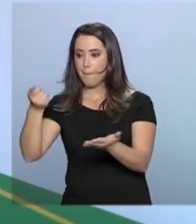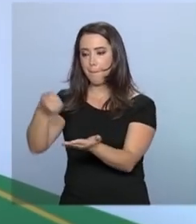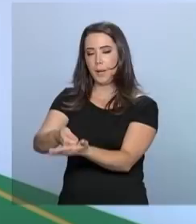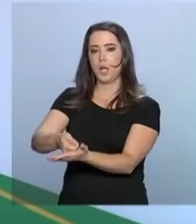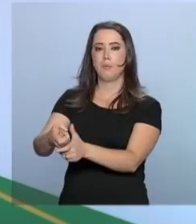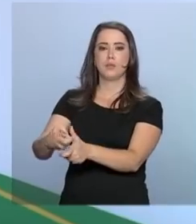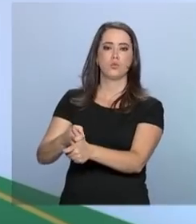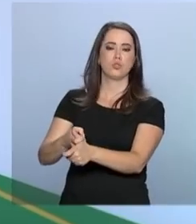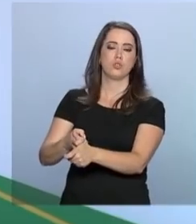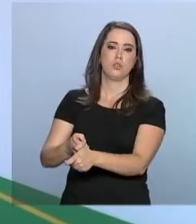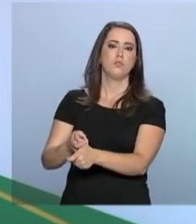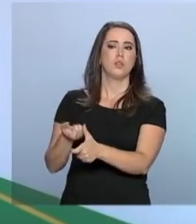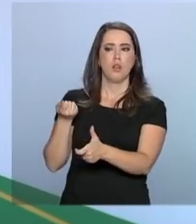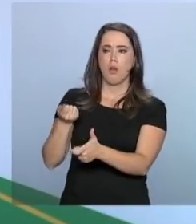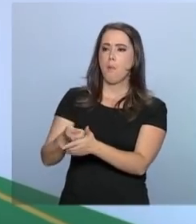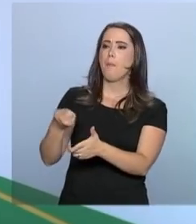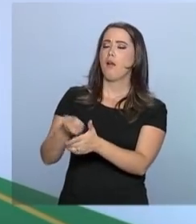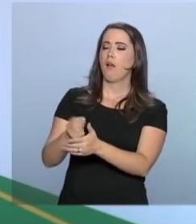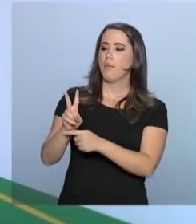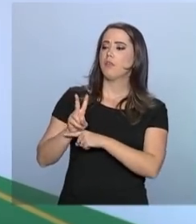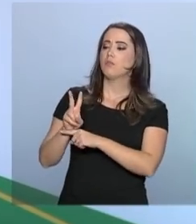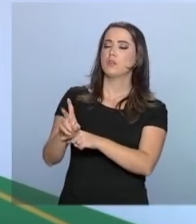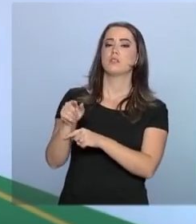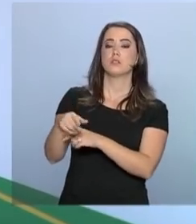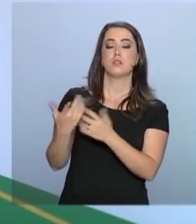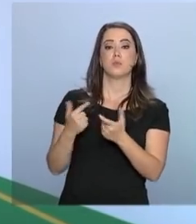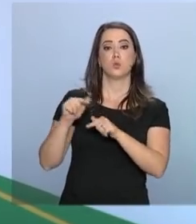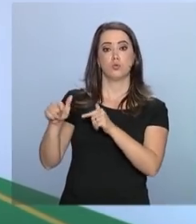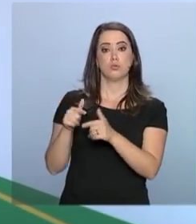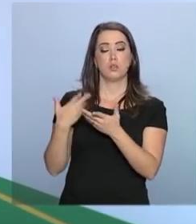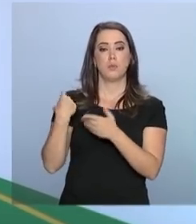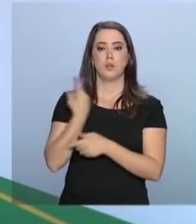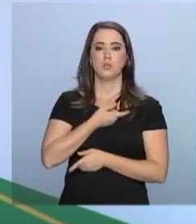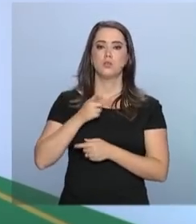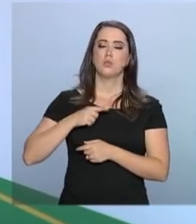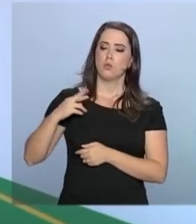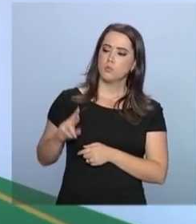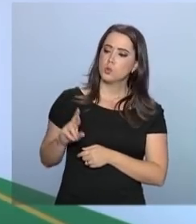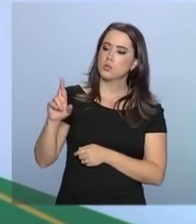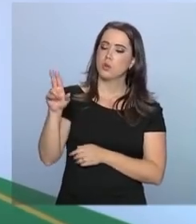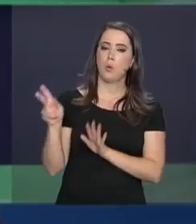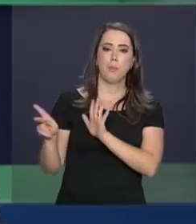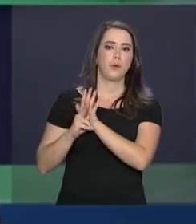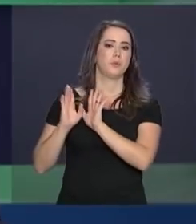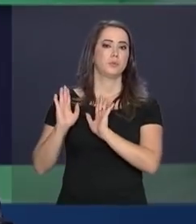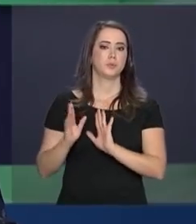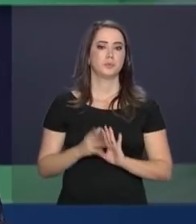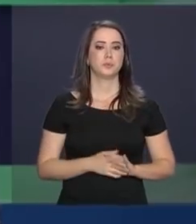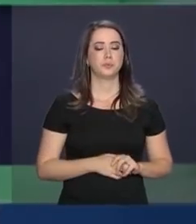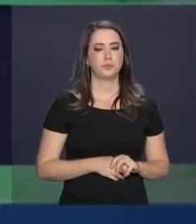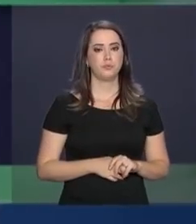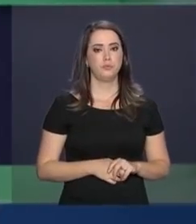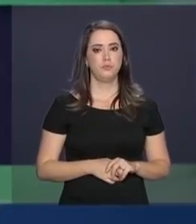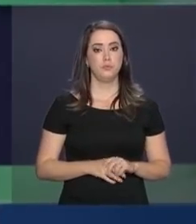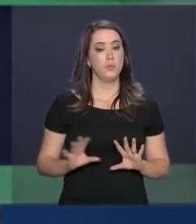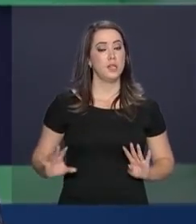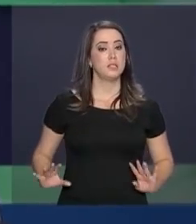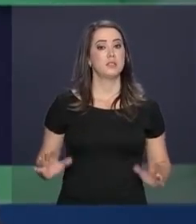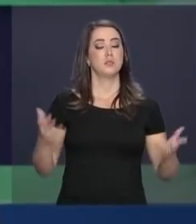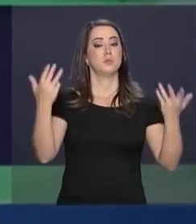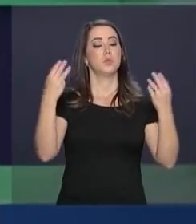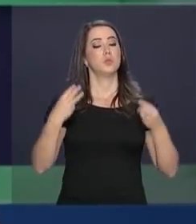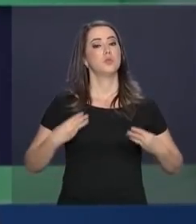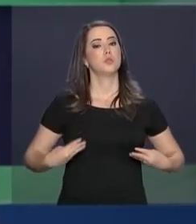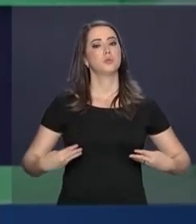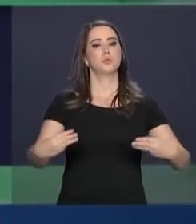e o financiamento de investimentos em ativos onde somos os donos naturais. E durante a cerimônia, o